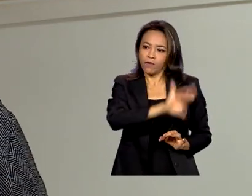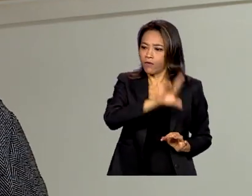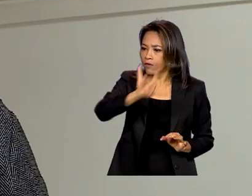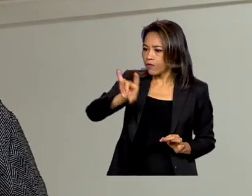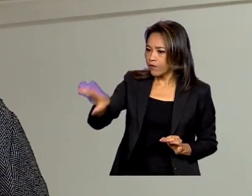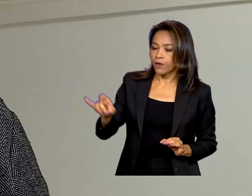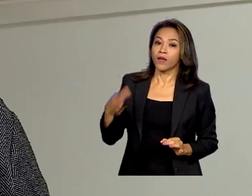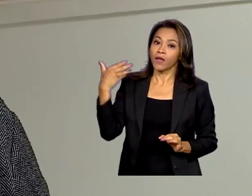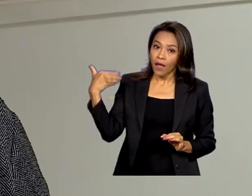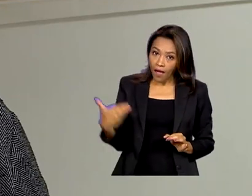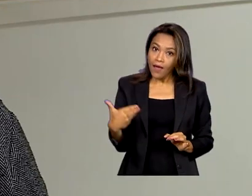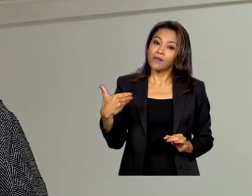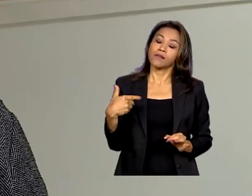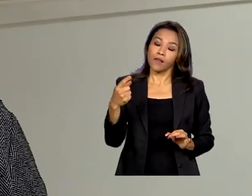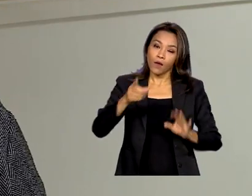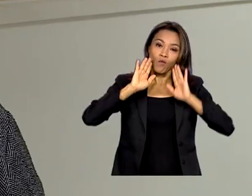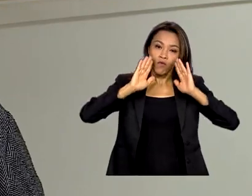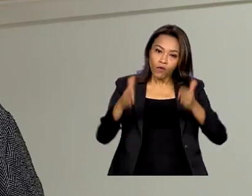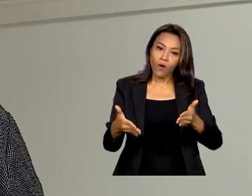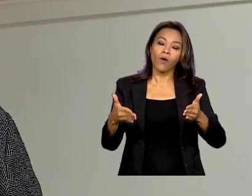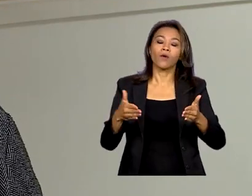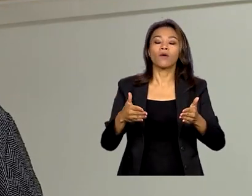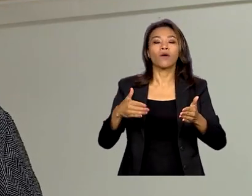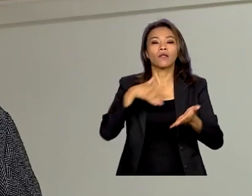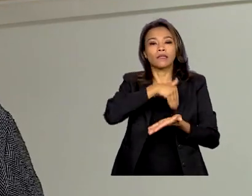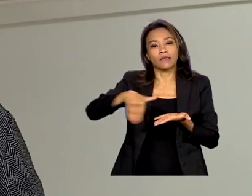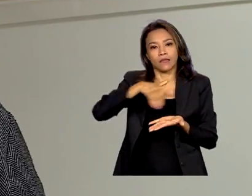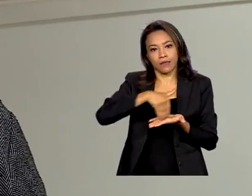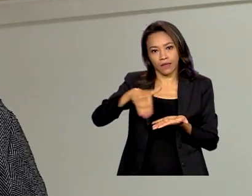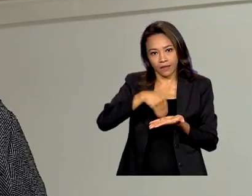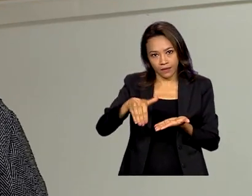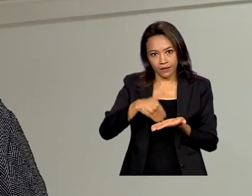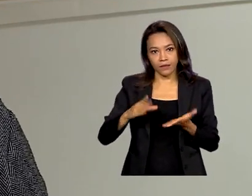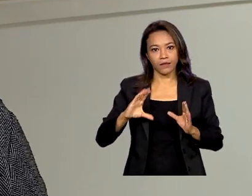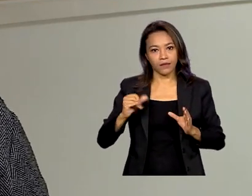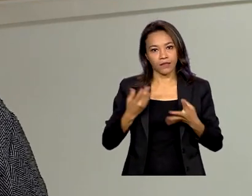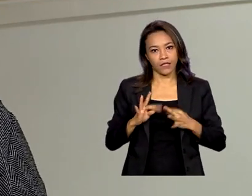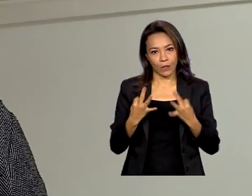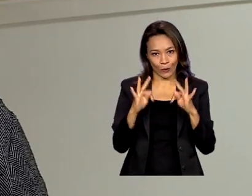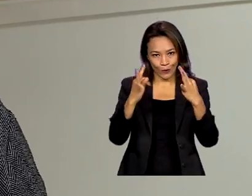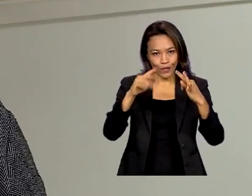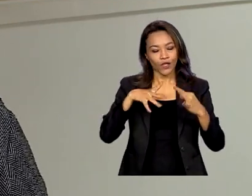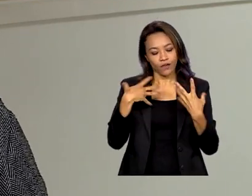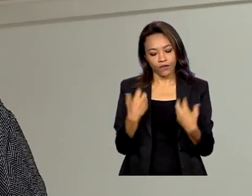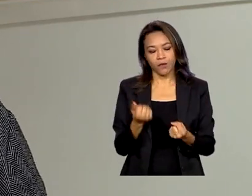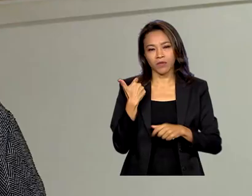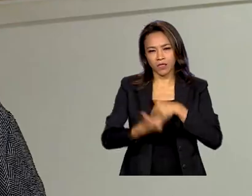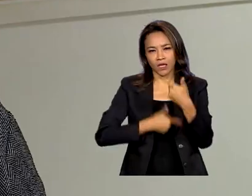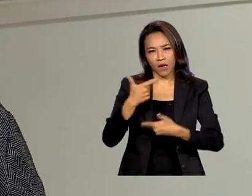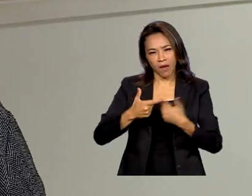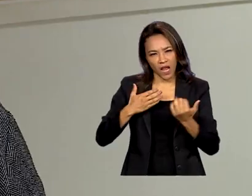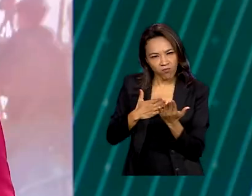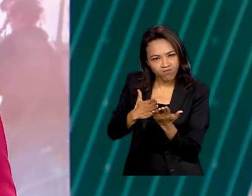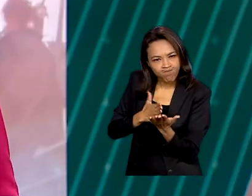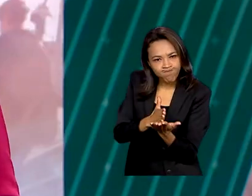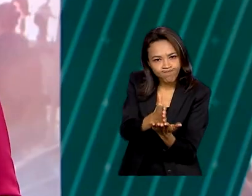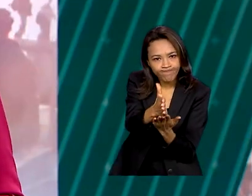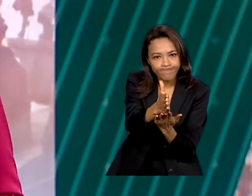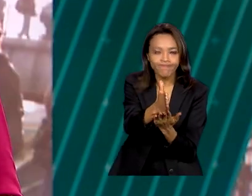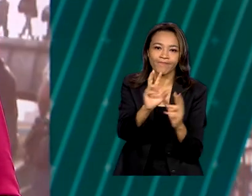essa é uma linha prioritária dentro da nossa Secretaria de Ciência, Tecnologia e Inovação e estaremos trabalhando fortemente nessa agenda.